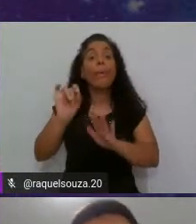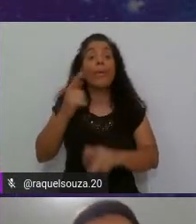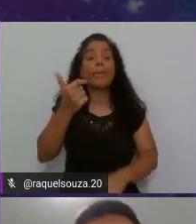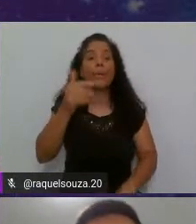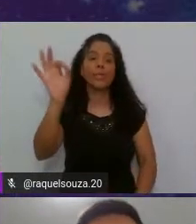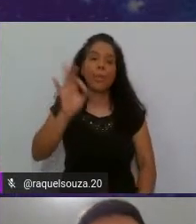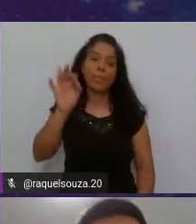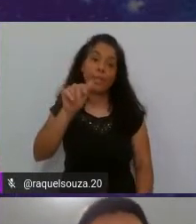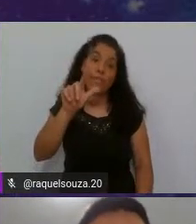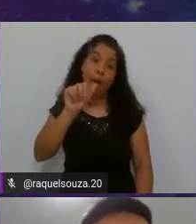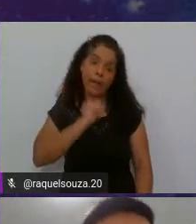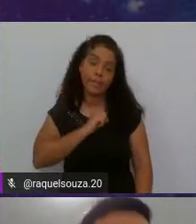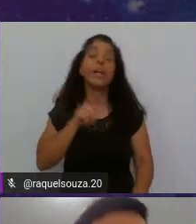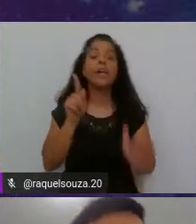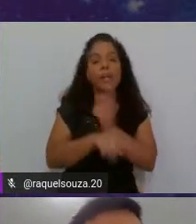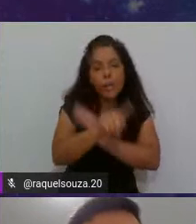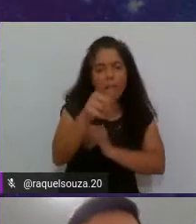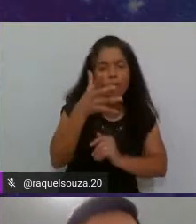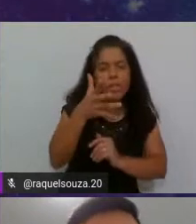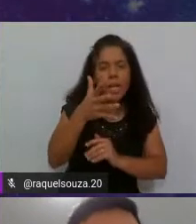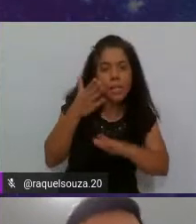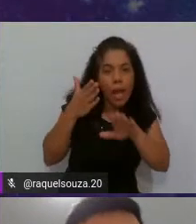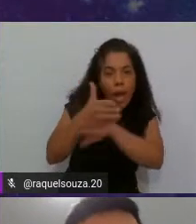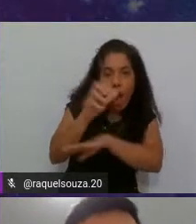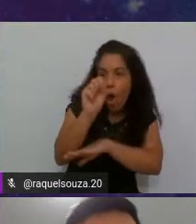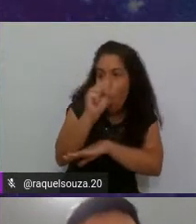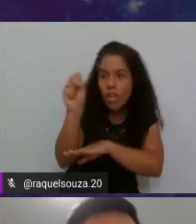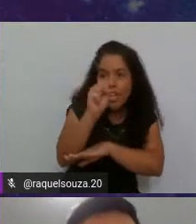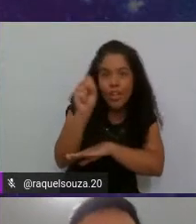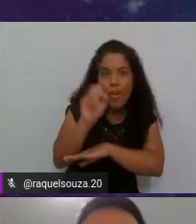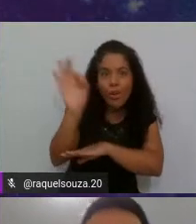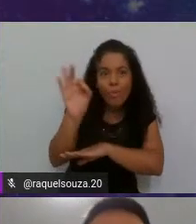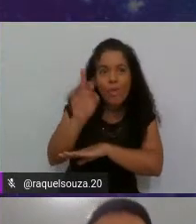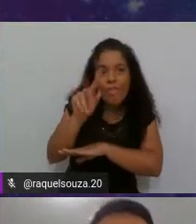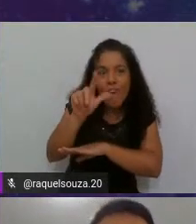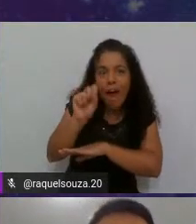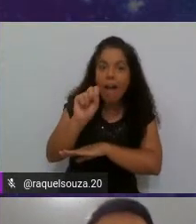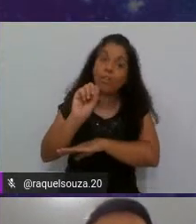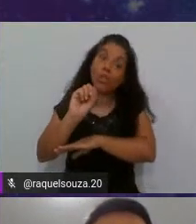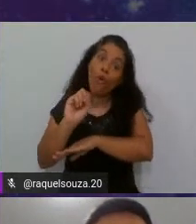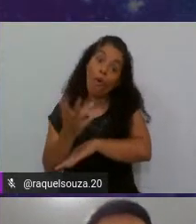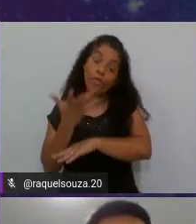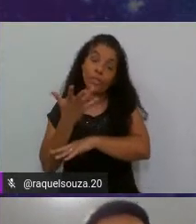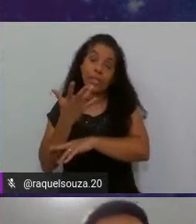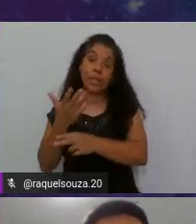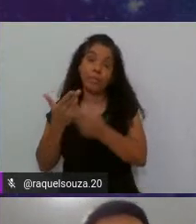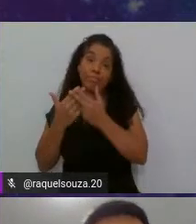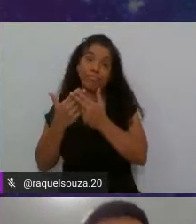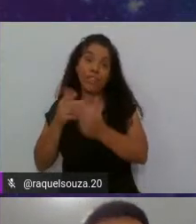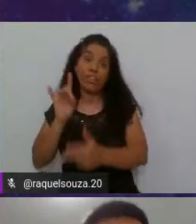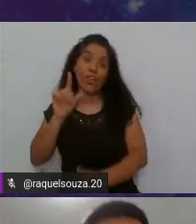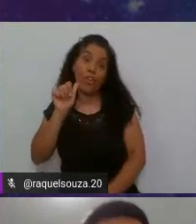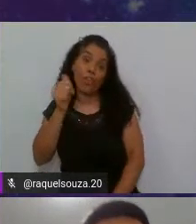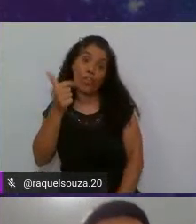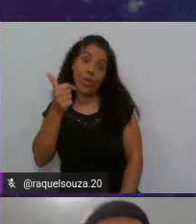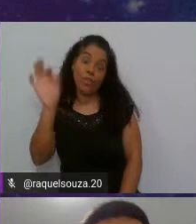você quer ter acesso aos 88% das vagas, ou você quer se contentar com os 12%?